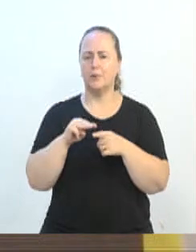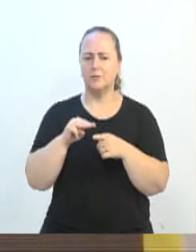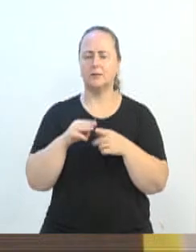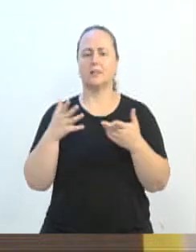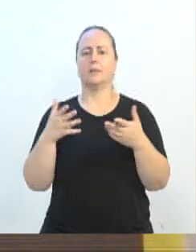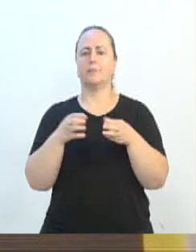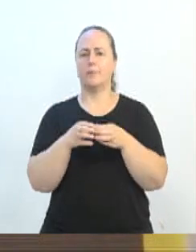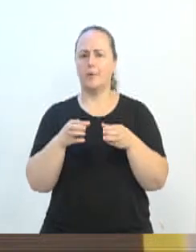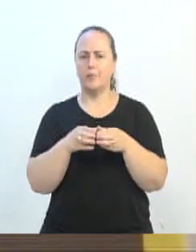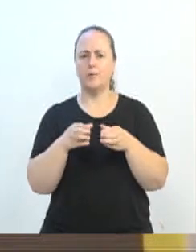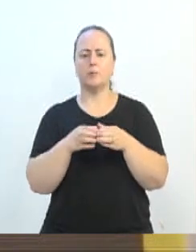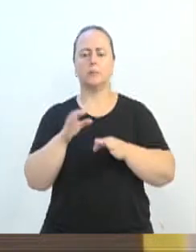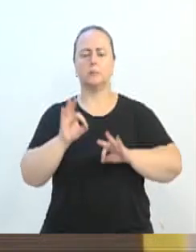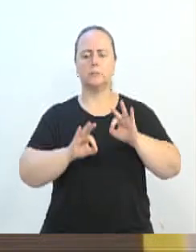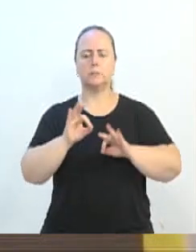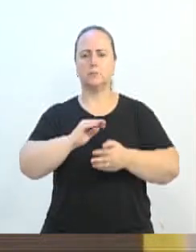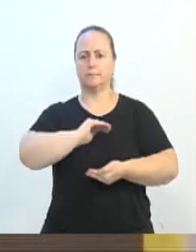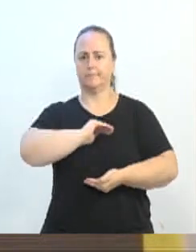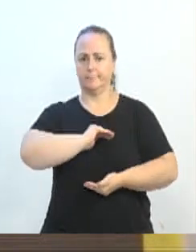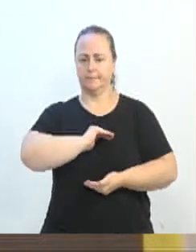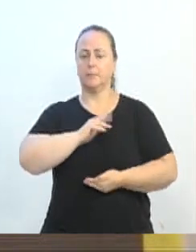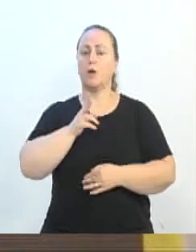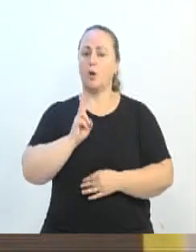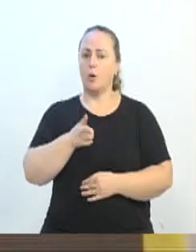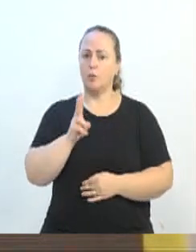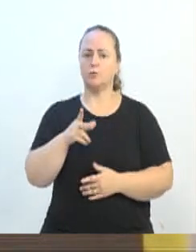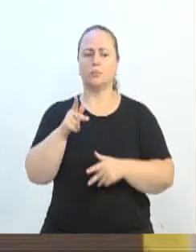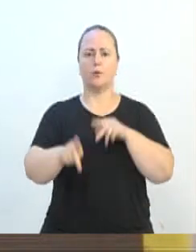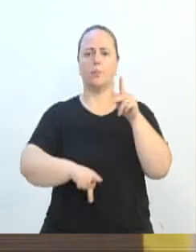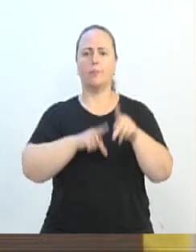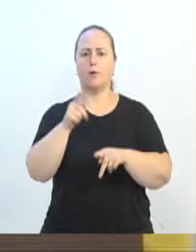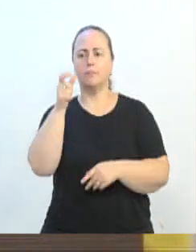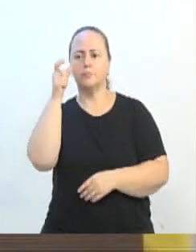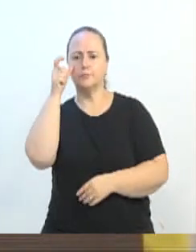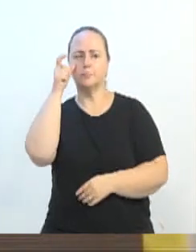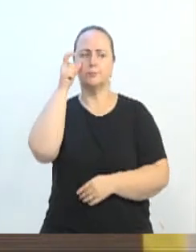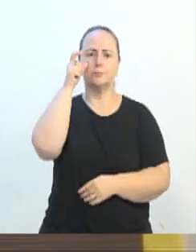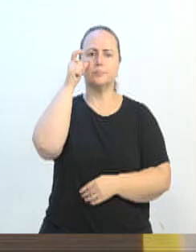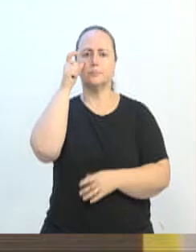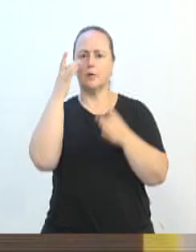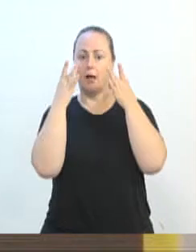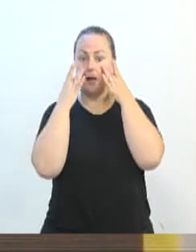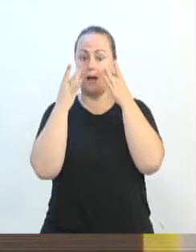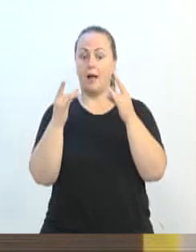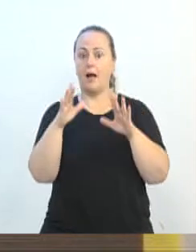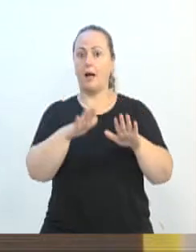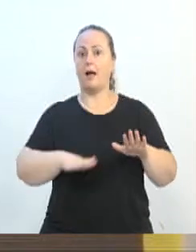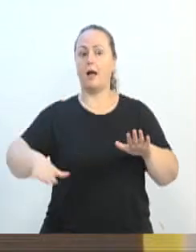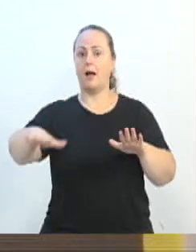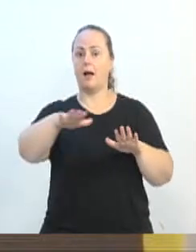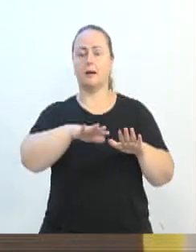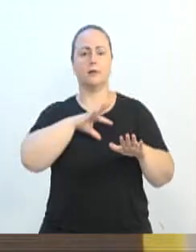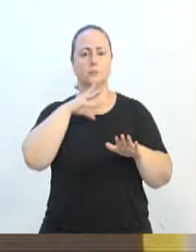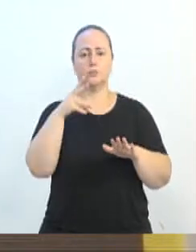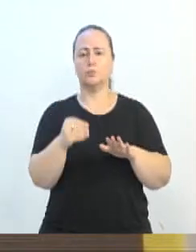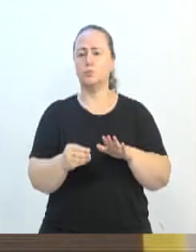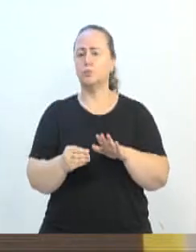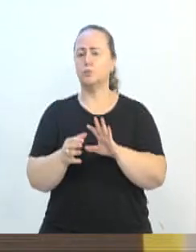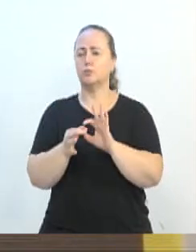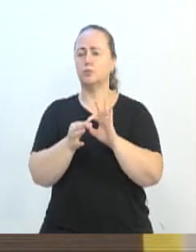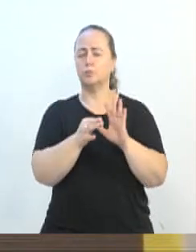mobilizadas da Defesa Civil e a população permaneça atenta a todos esses riscos, vereador